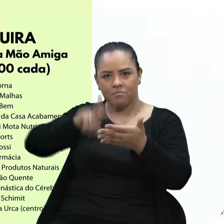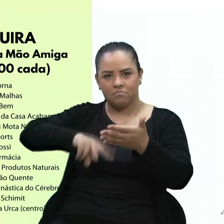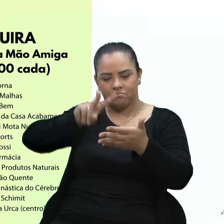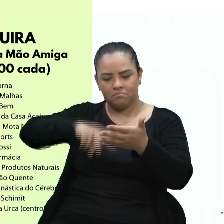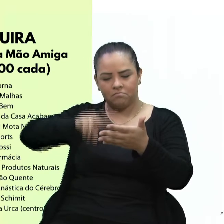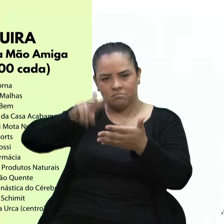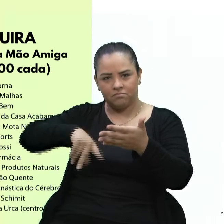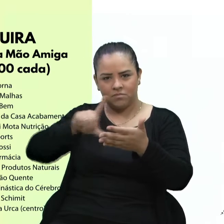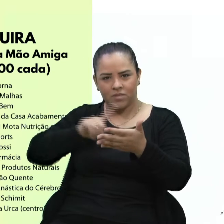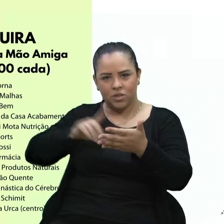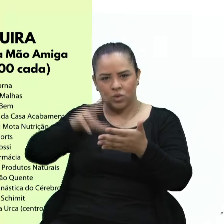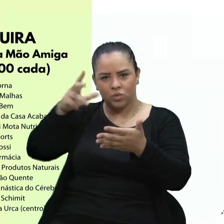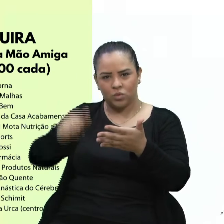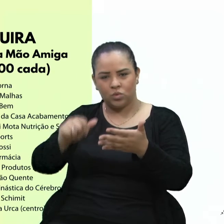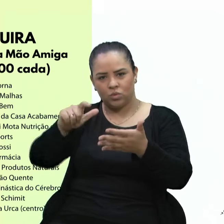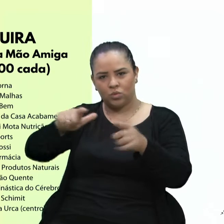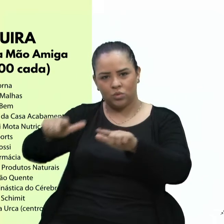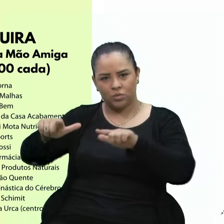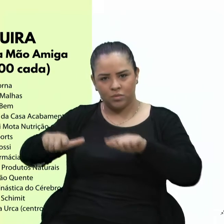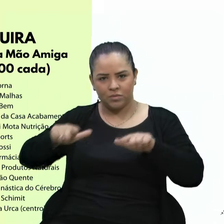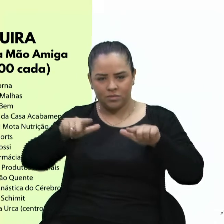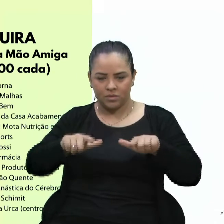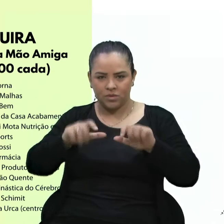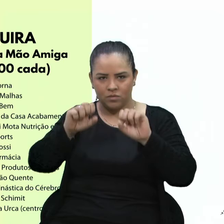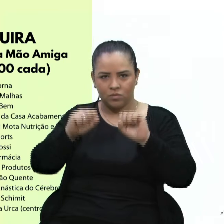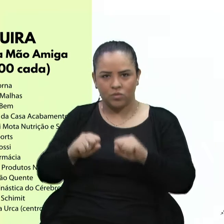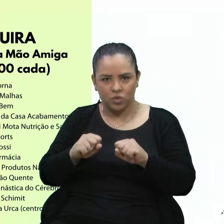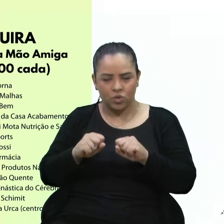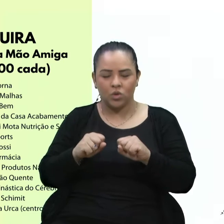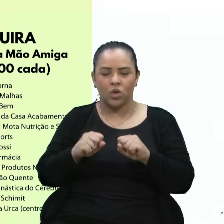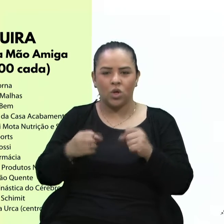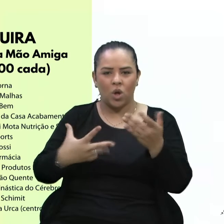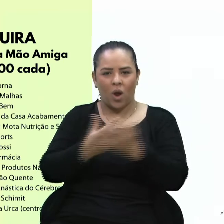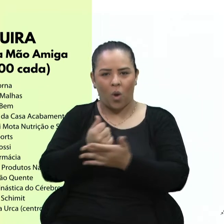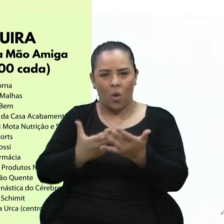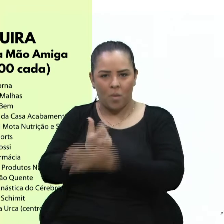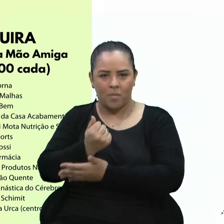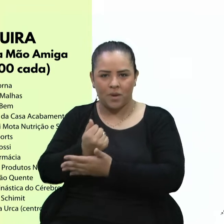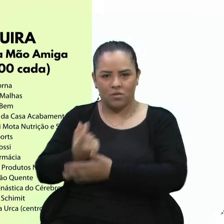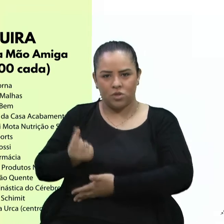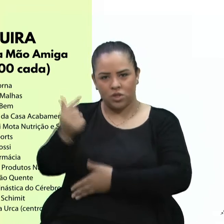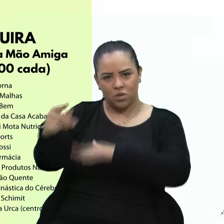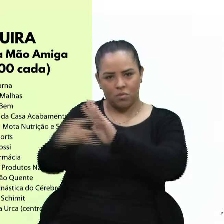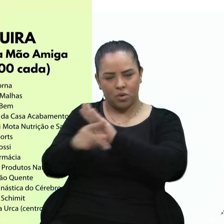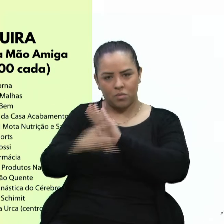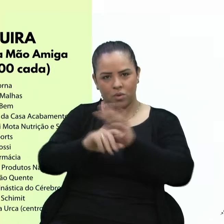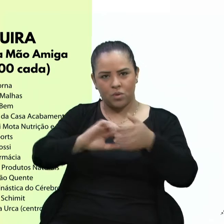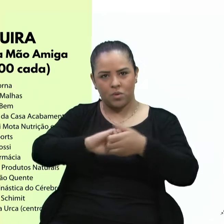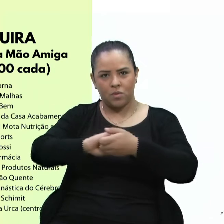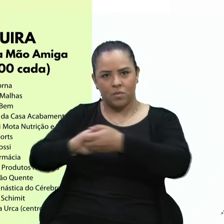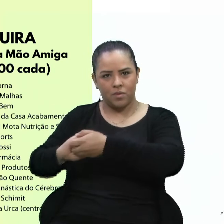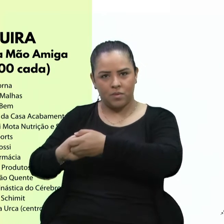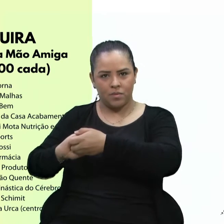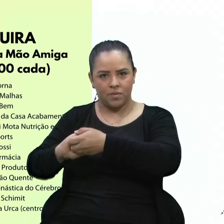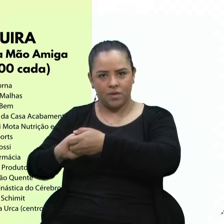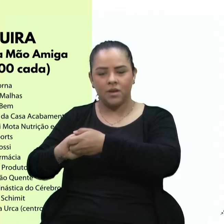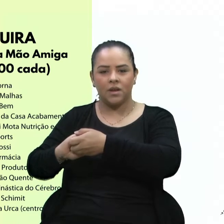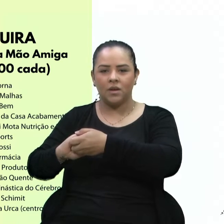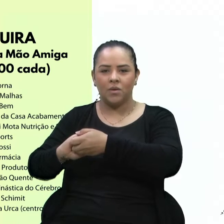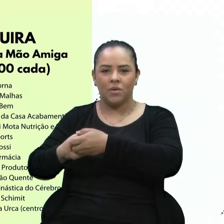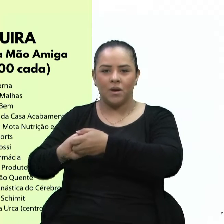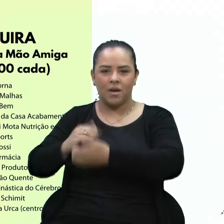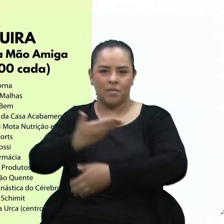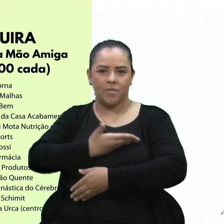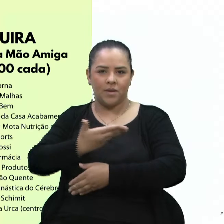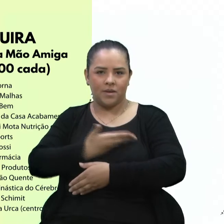Produtos Naturais, Padaria Pão Quente, Supera a Ginástica do Cérebro, e Banca do Chimite, e a Sorveteria Urca